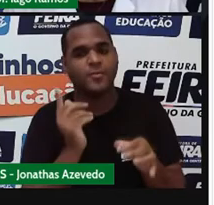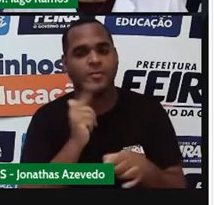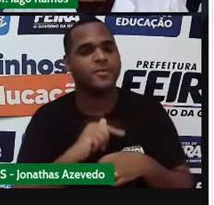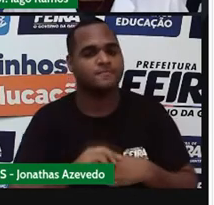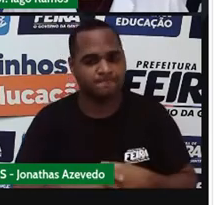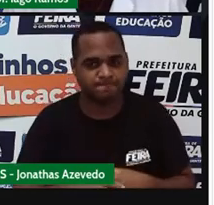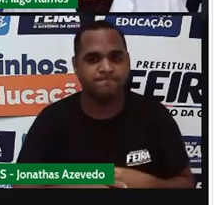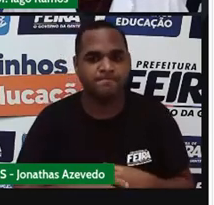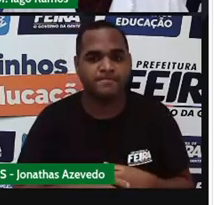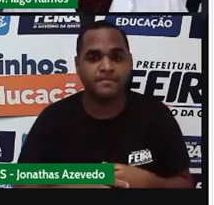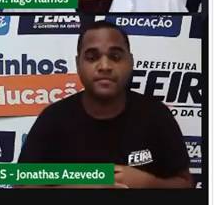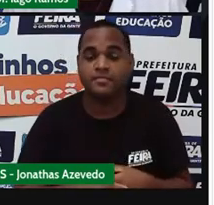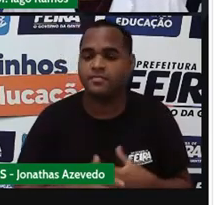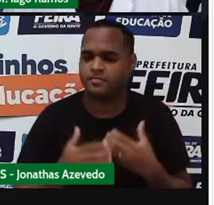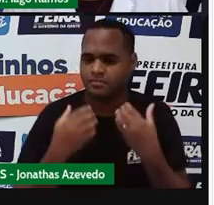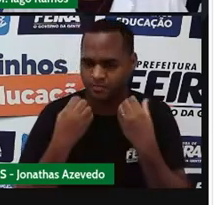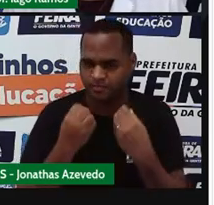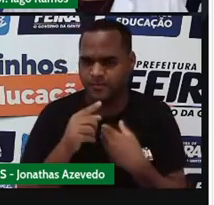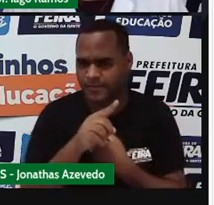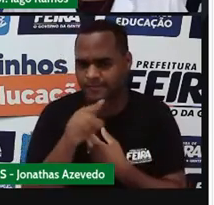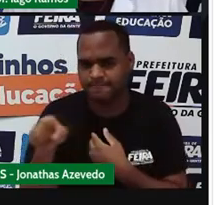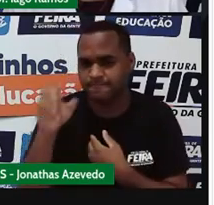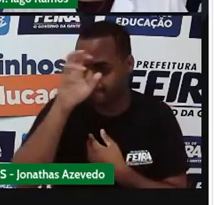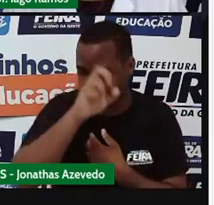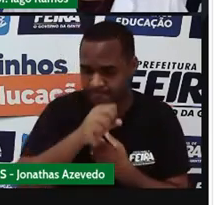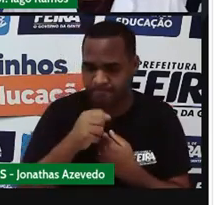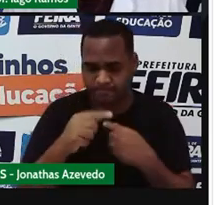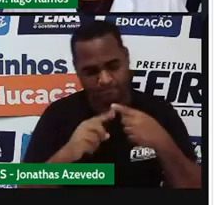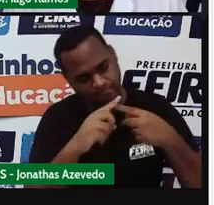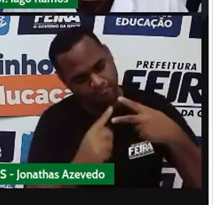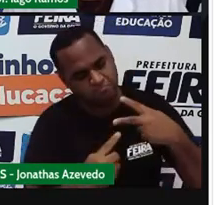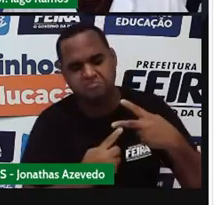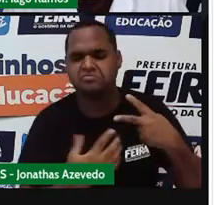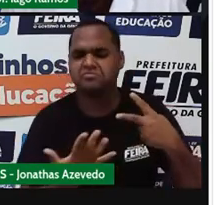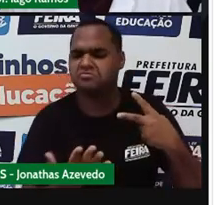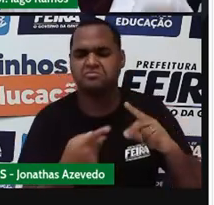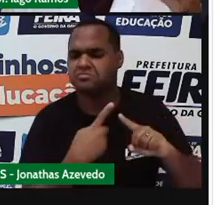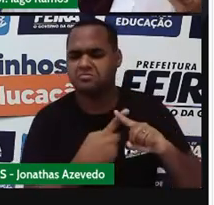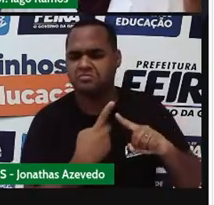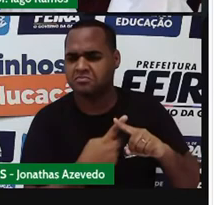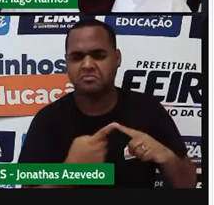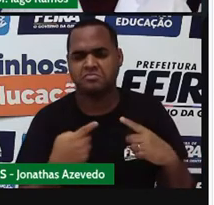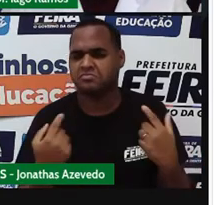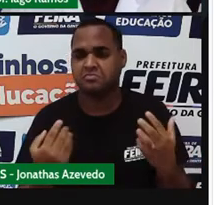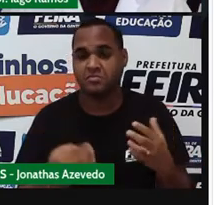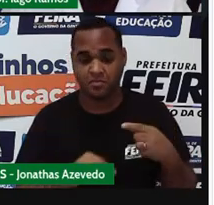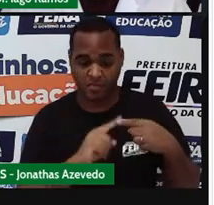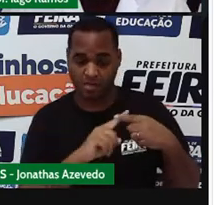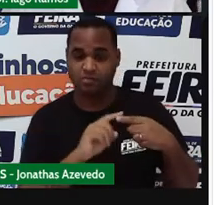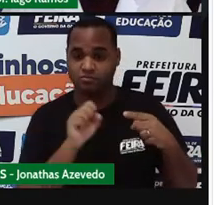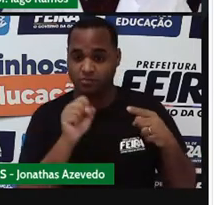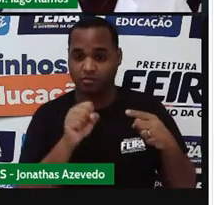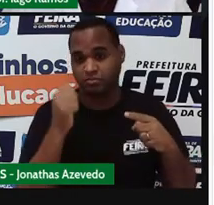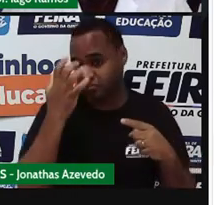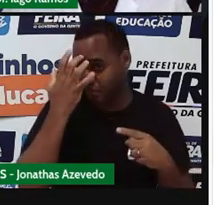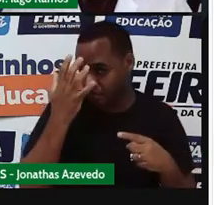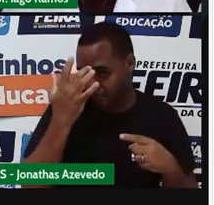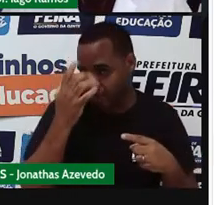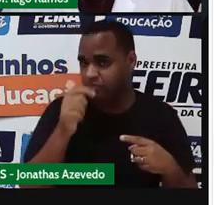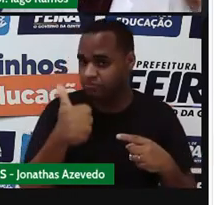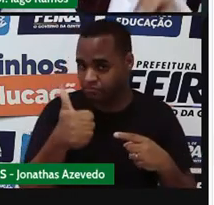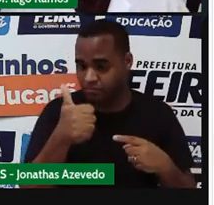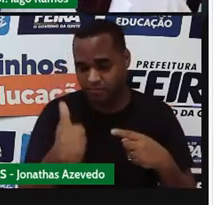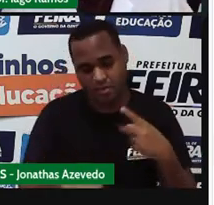Tá bom? O bom de a gente aprender duas formas porque uma pode ser mais fácil para você